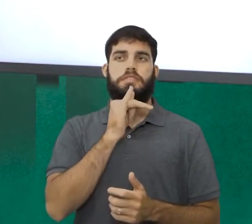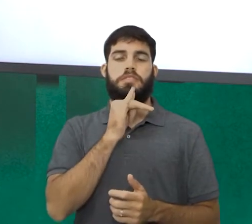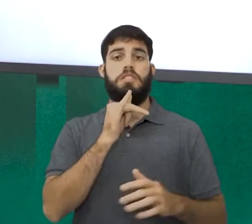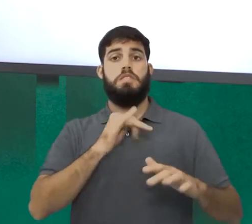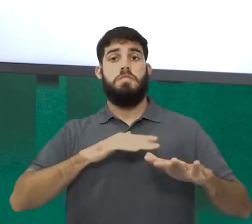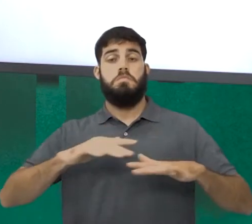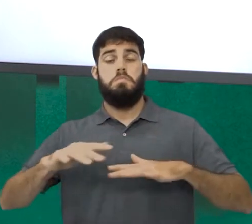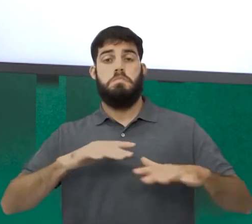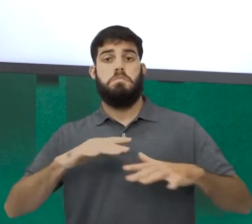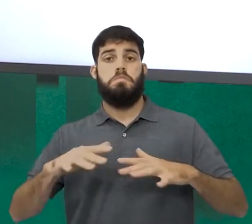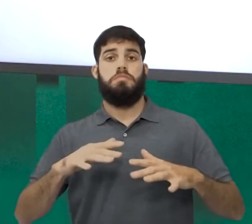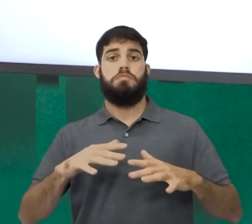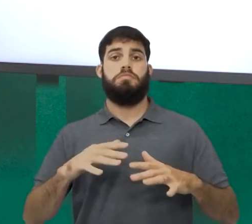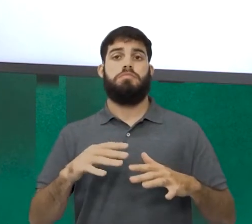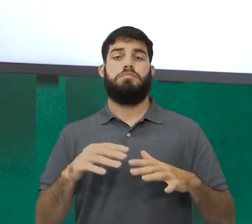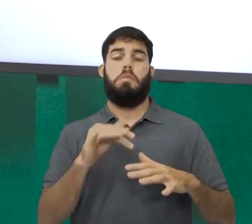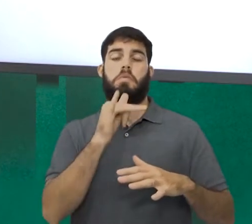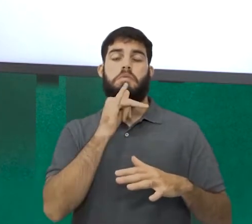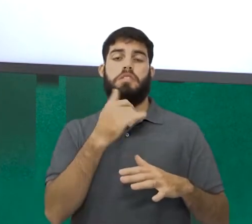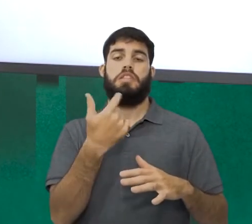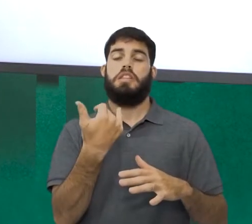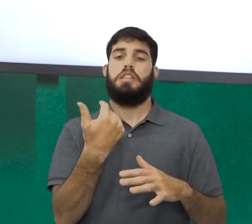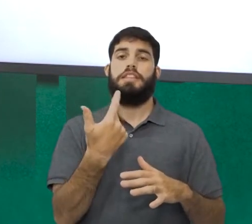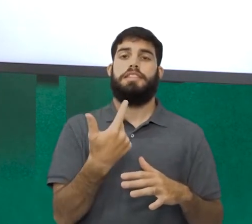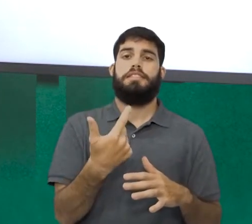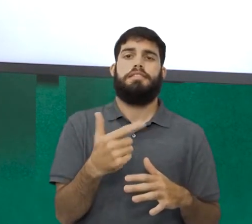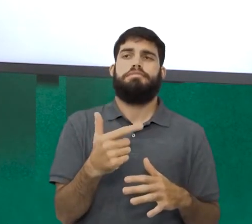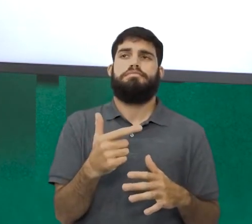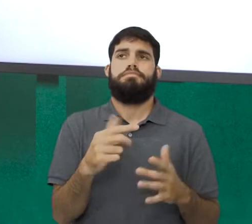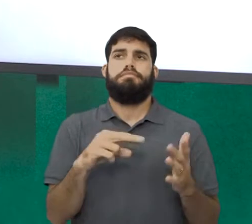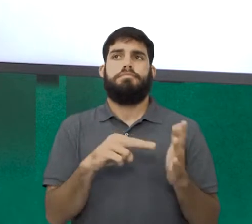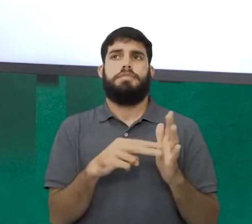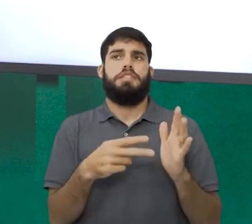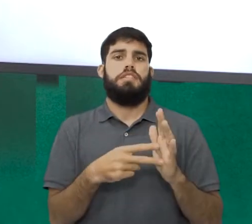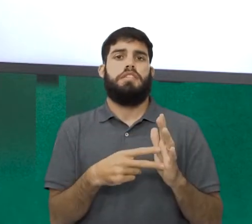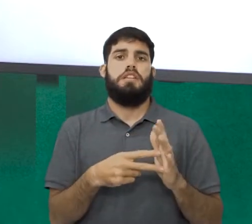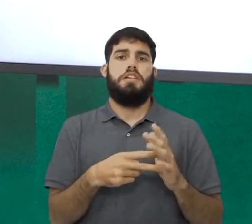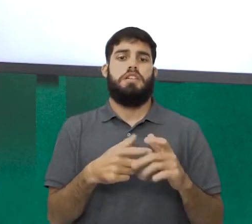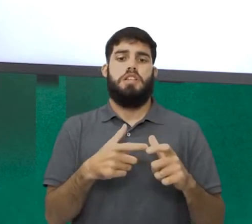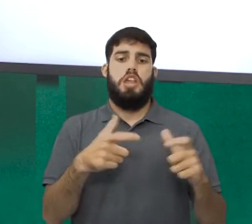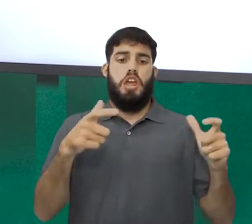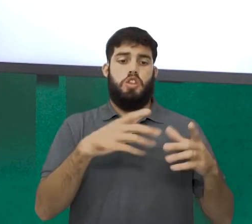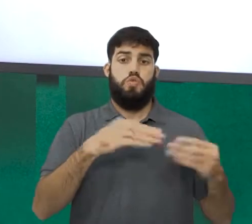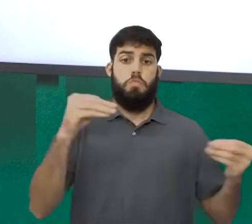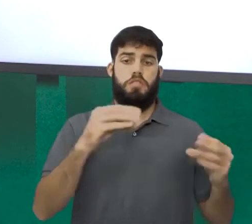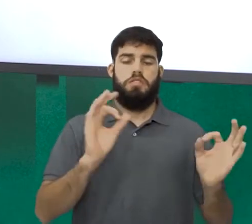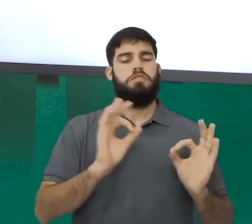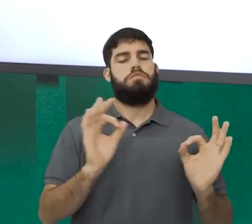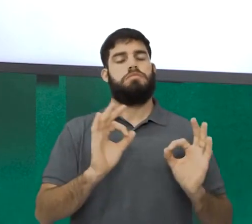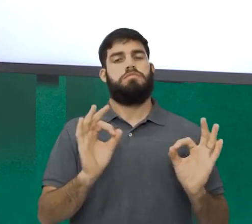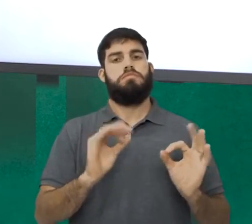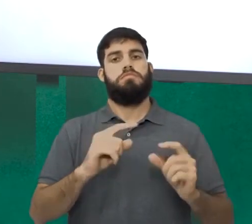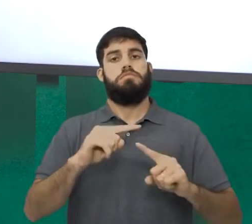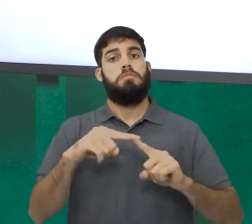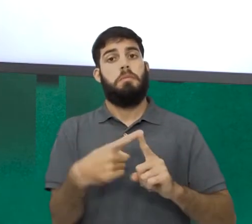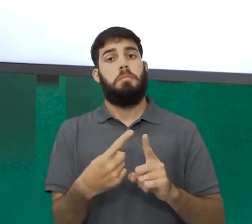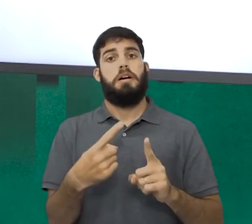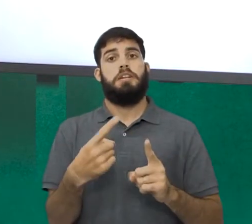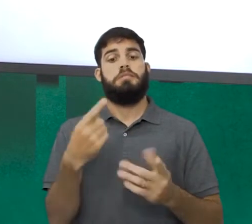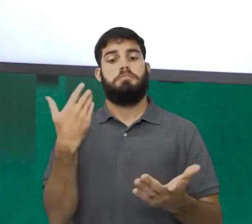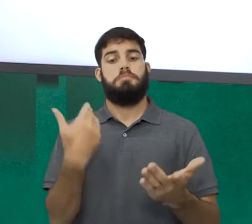realidade inversa. Não significa que as metrópoles estão se desfigurando, deixando de existir e vão sumir. Não, mas